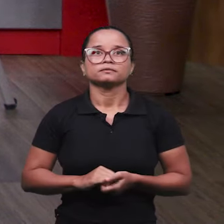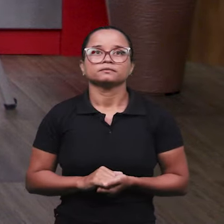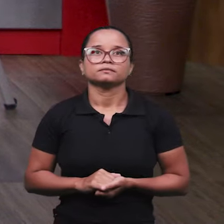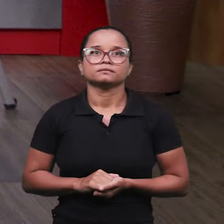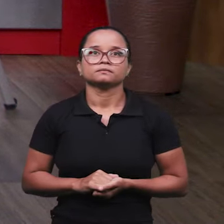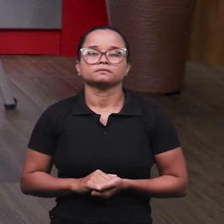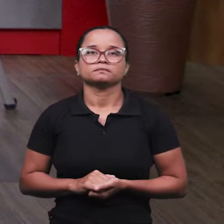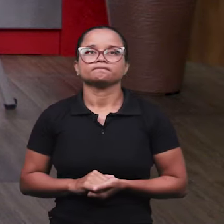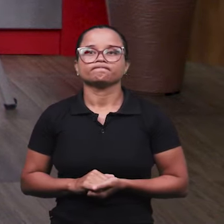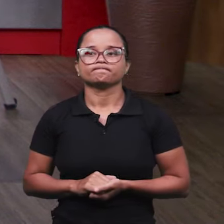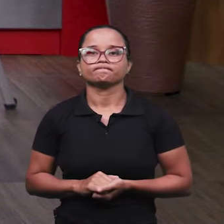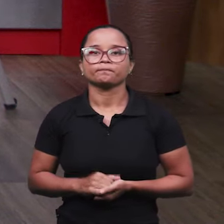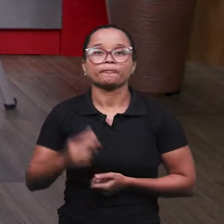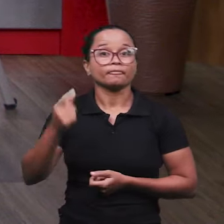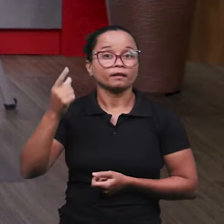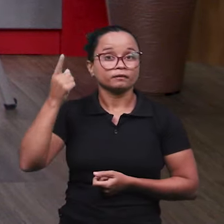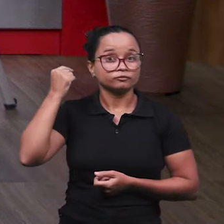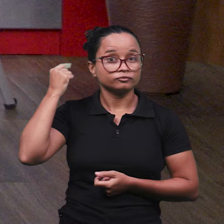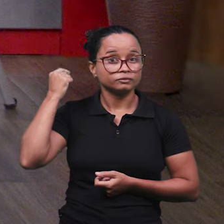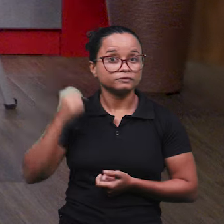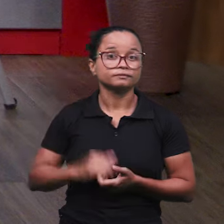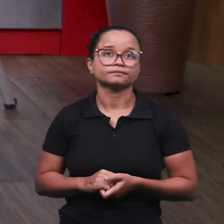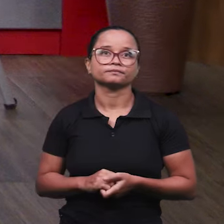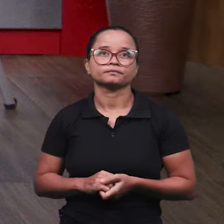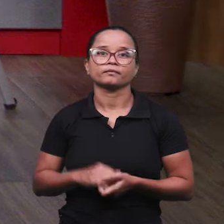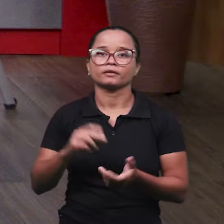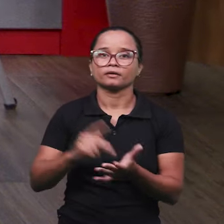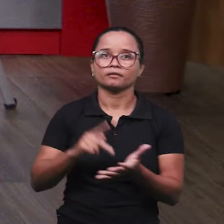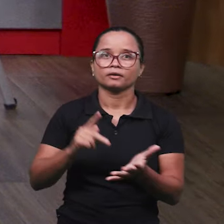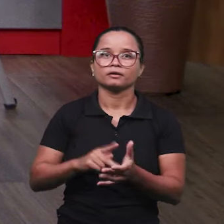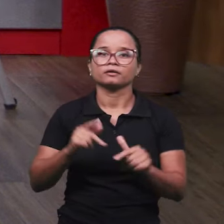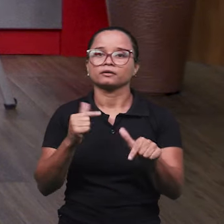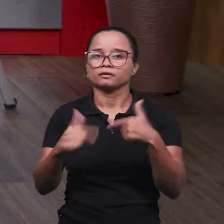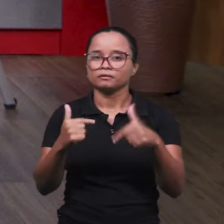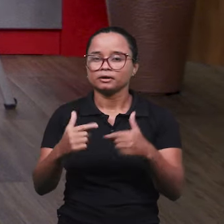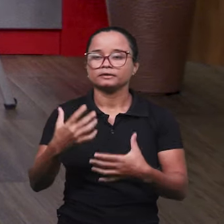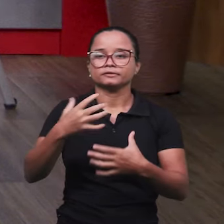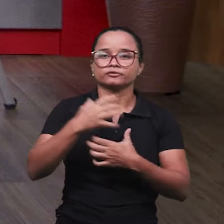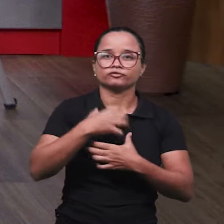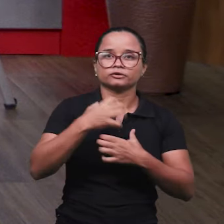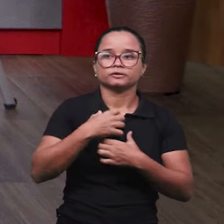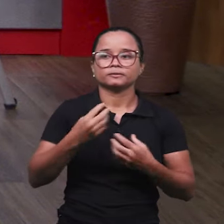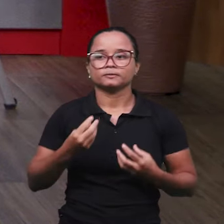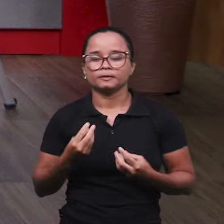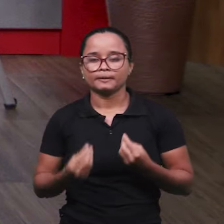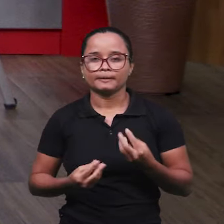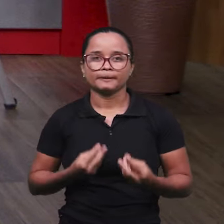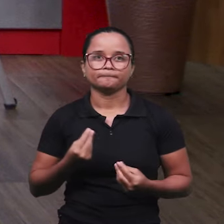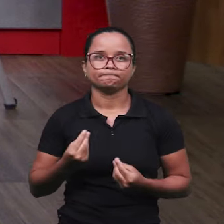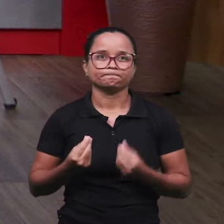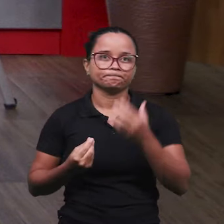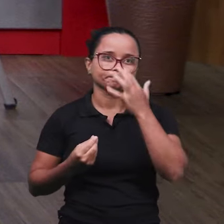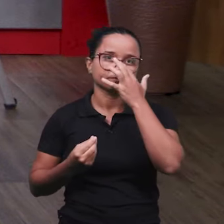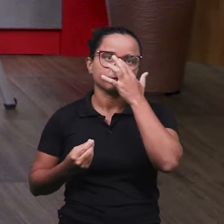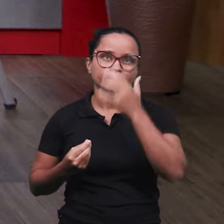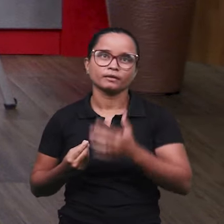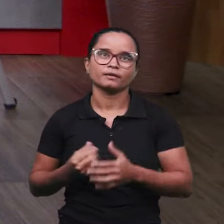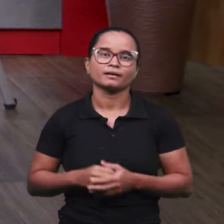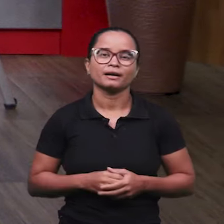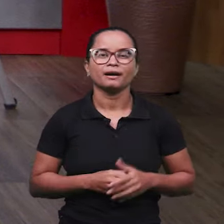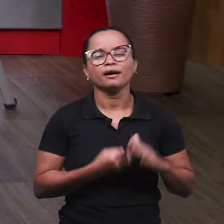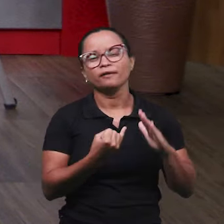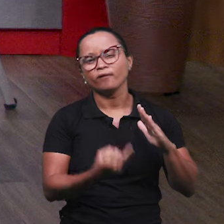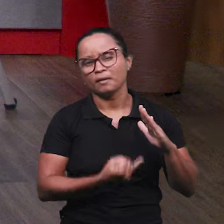antigamente, que, na verdade, trabalhava de uma forma, vamos dizer... Mais informal.